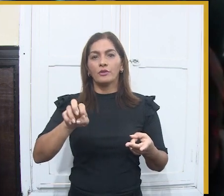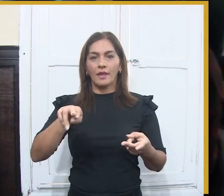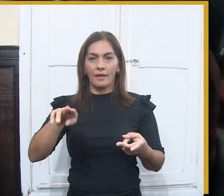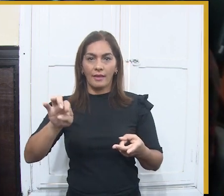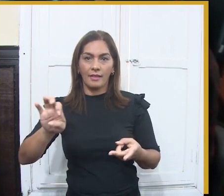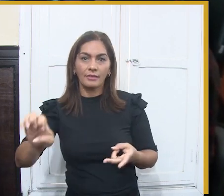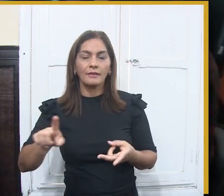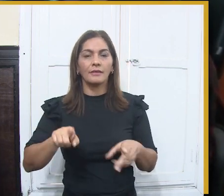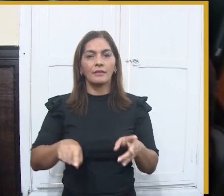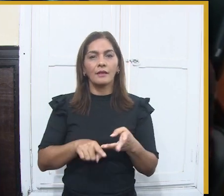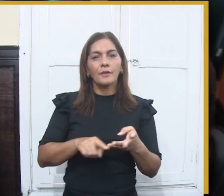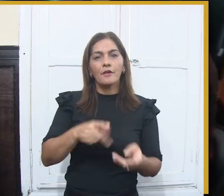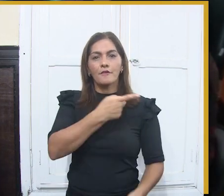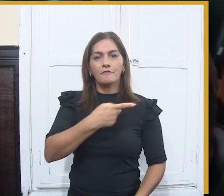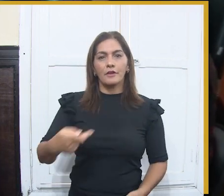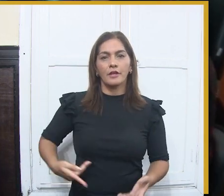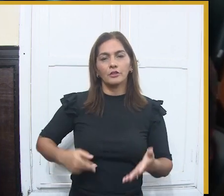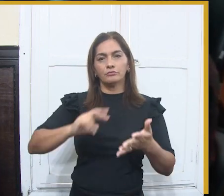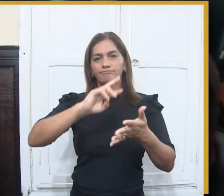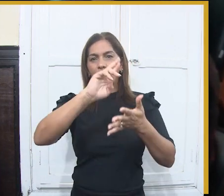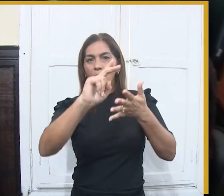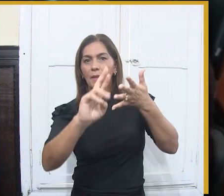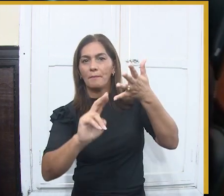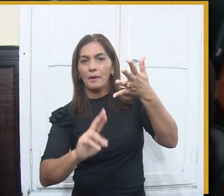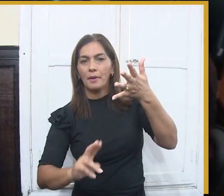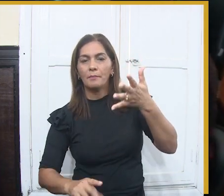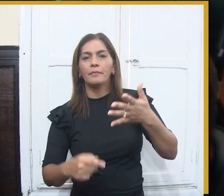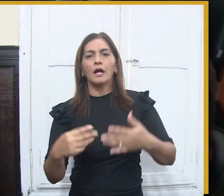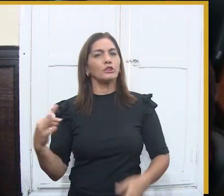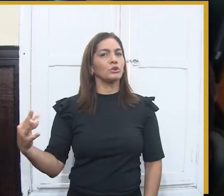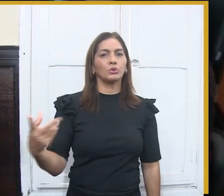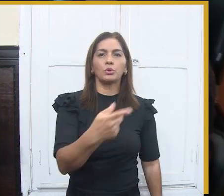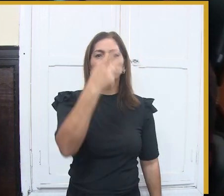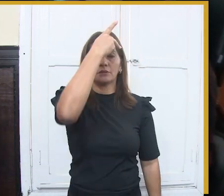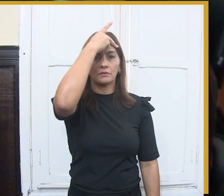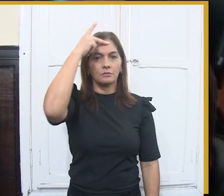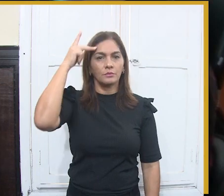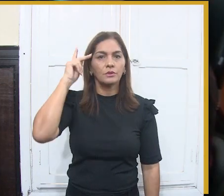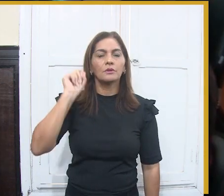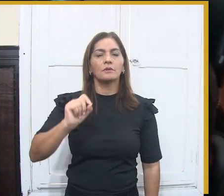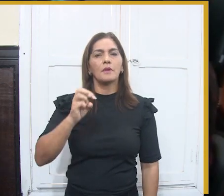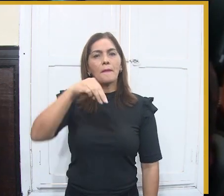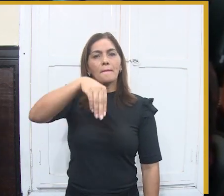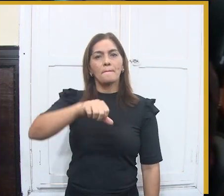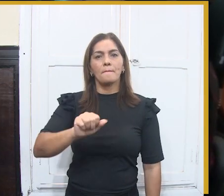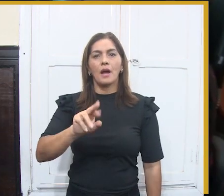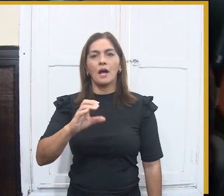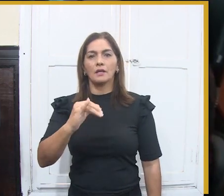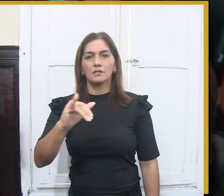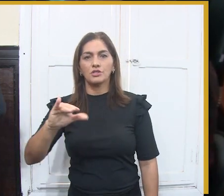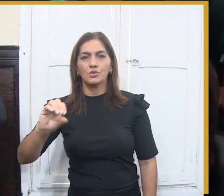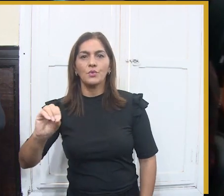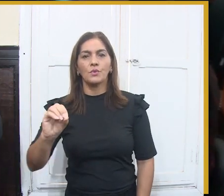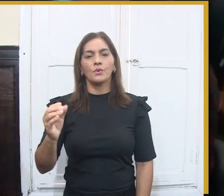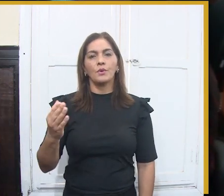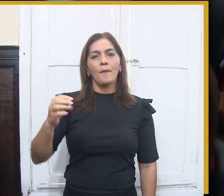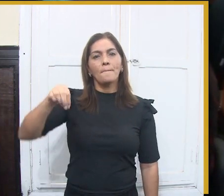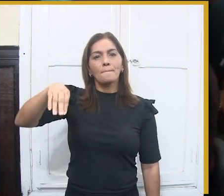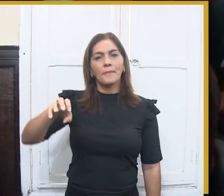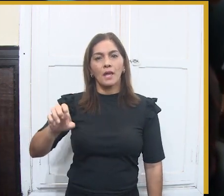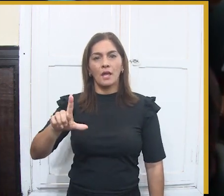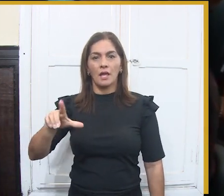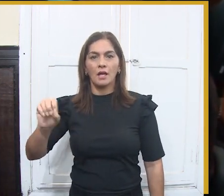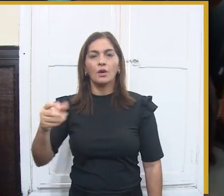oportunidade de presidir a casa, está aqui representada pelas vereadoras Carol Gomes, Fabiana Gomes, Ivoneta